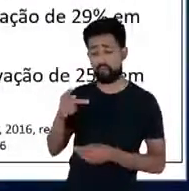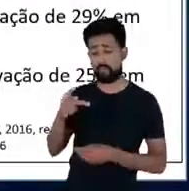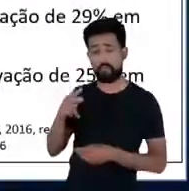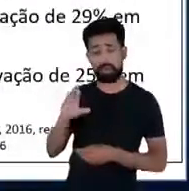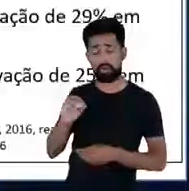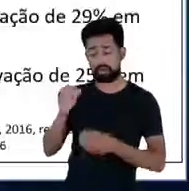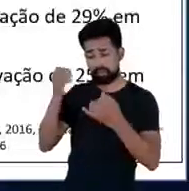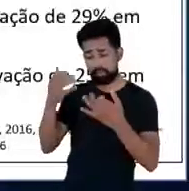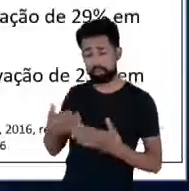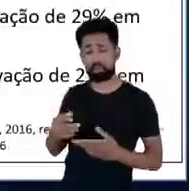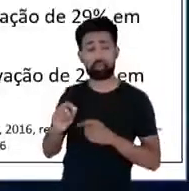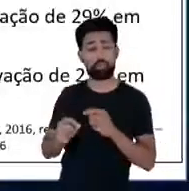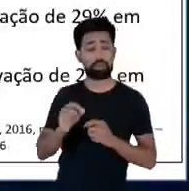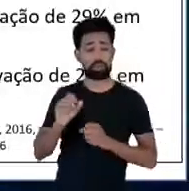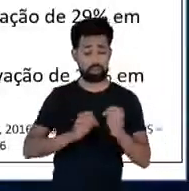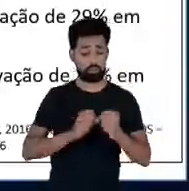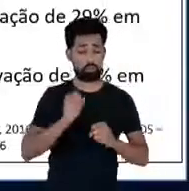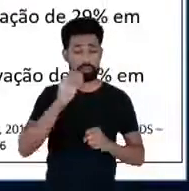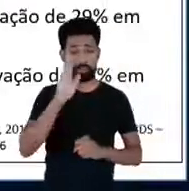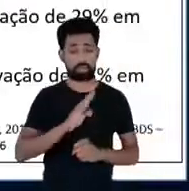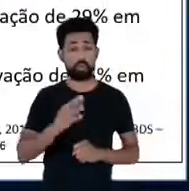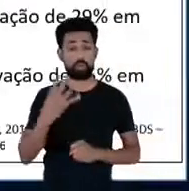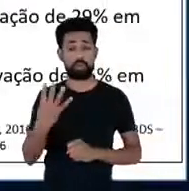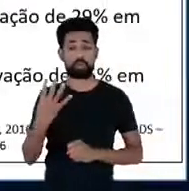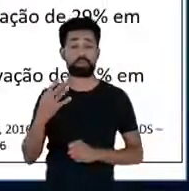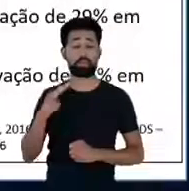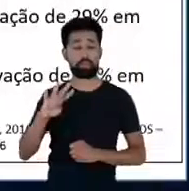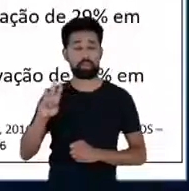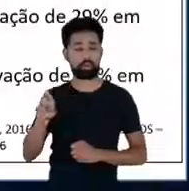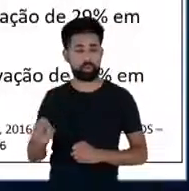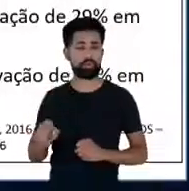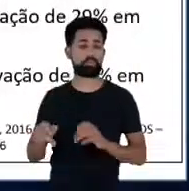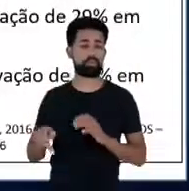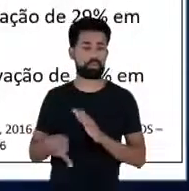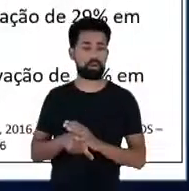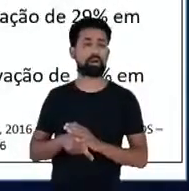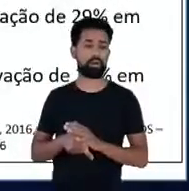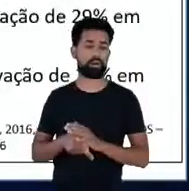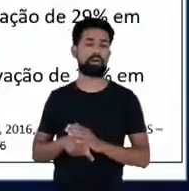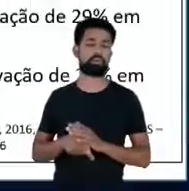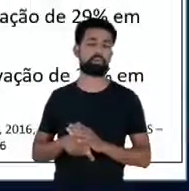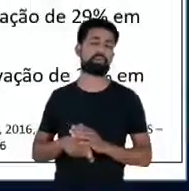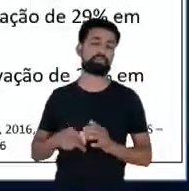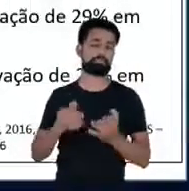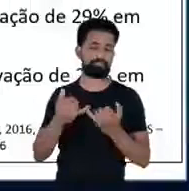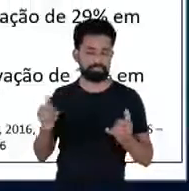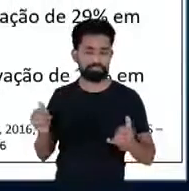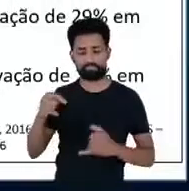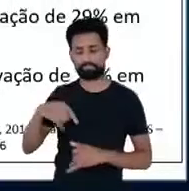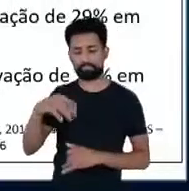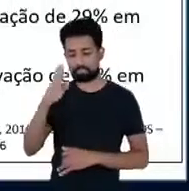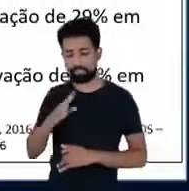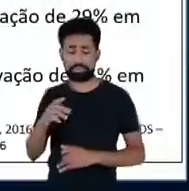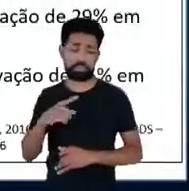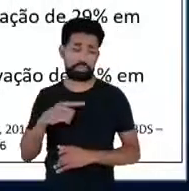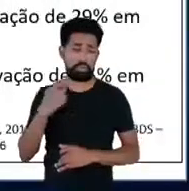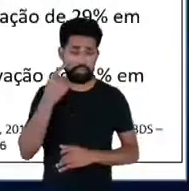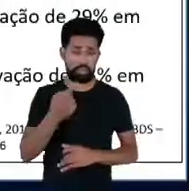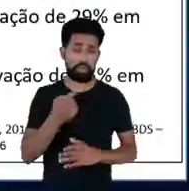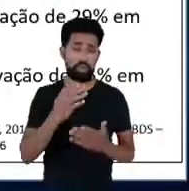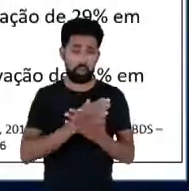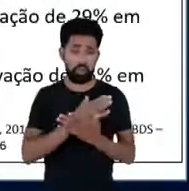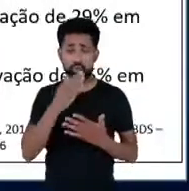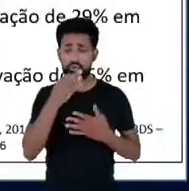de 4 bilhões por ano em eficiência energética eu vi alguns comentários sobre aí